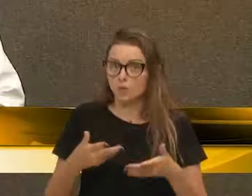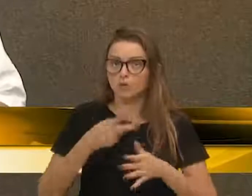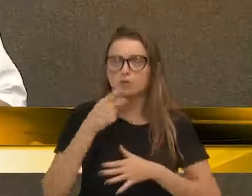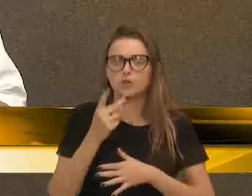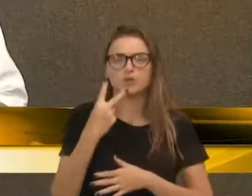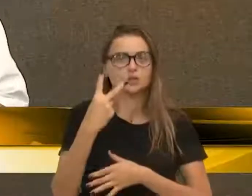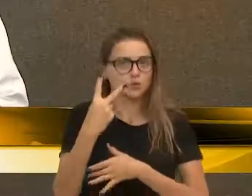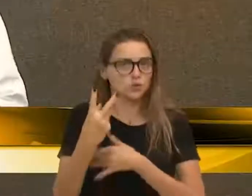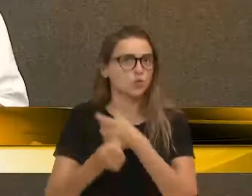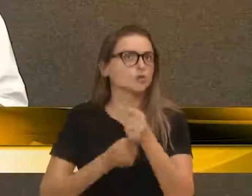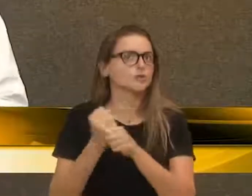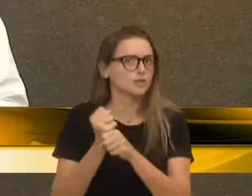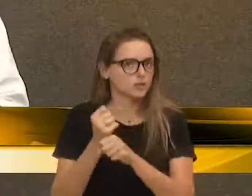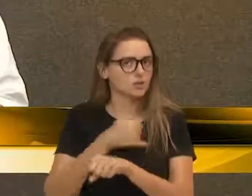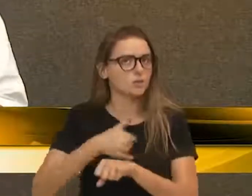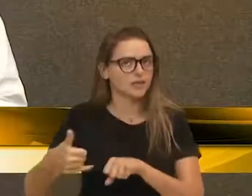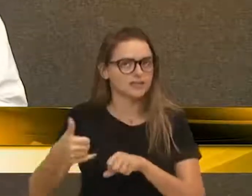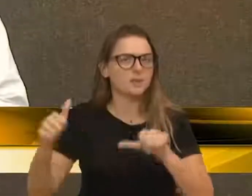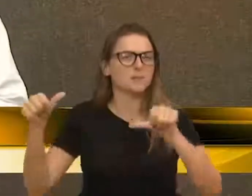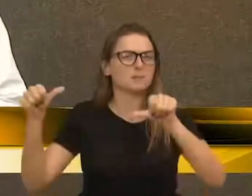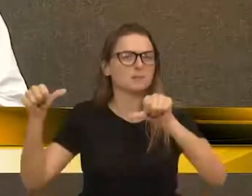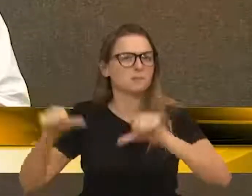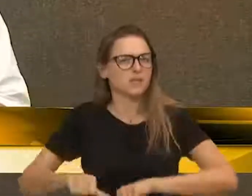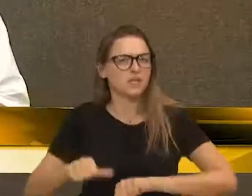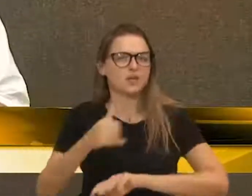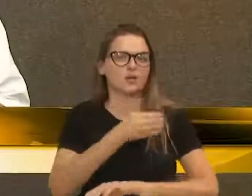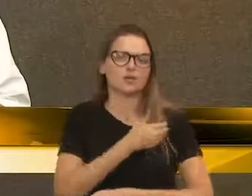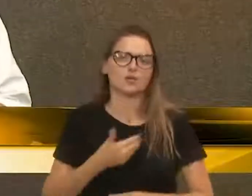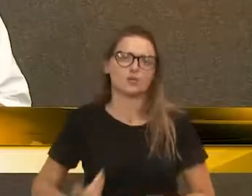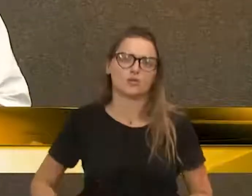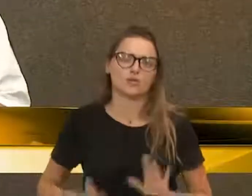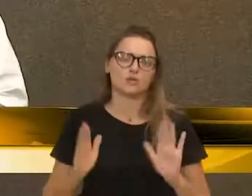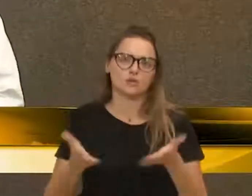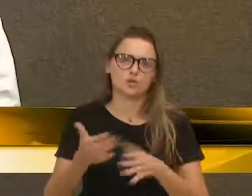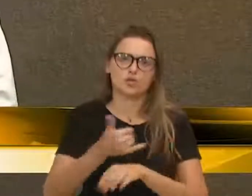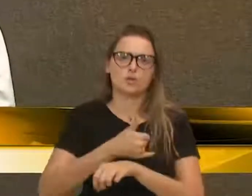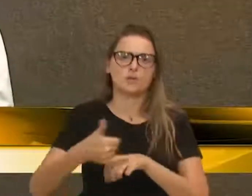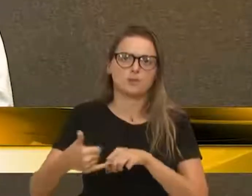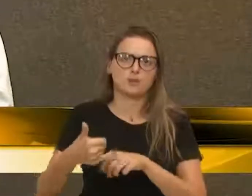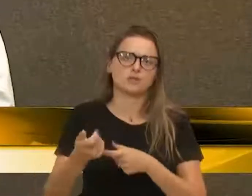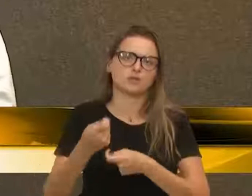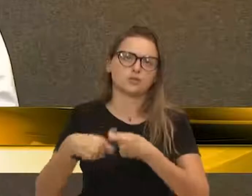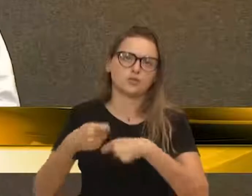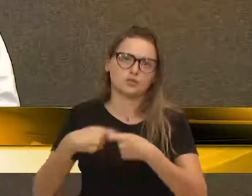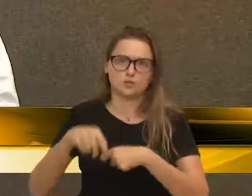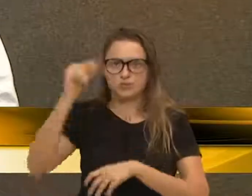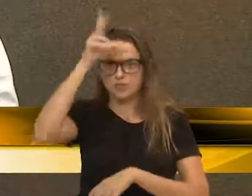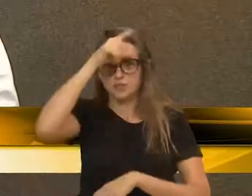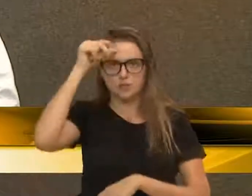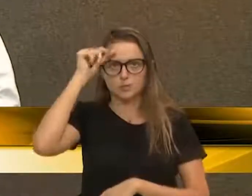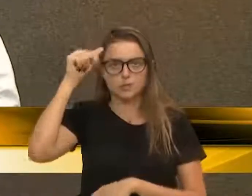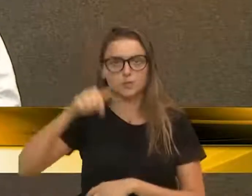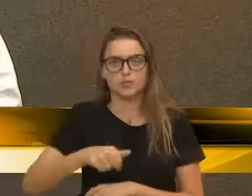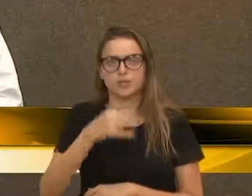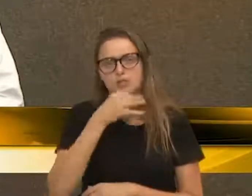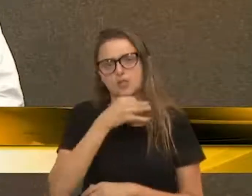anos depois, que é o pior governo que já passou pela administração municipal de Caxias do Sul.